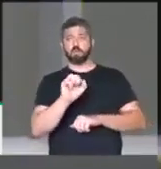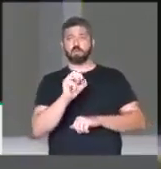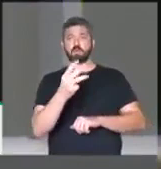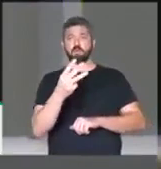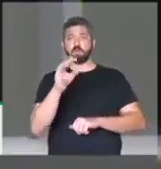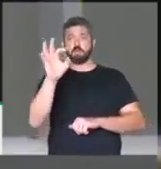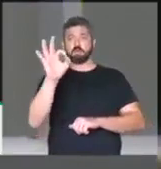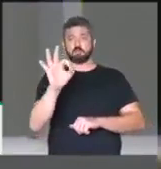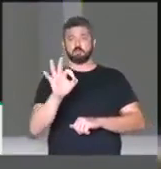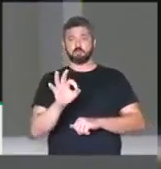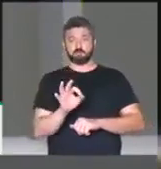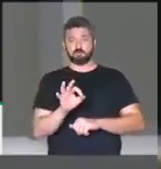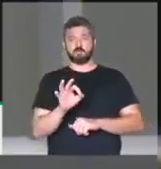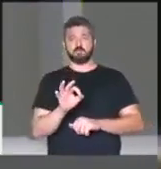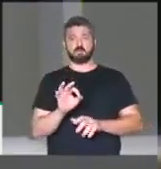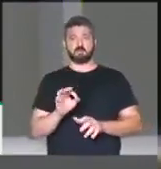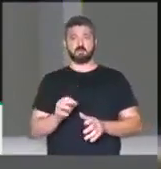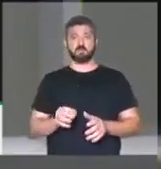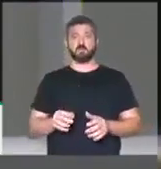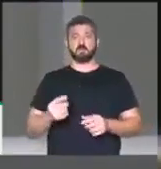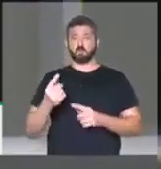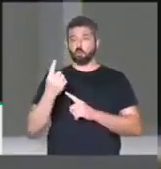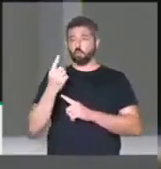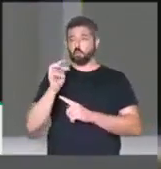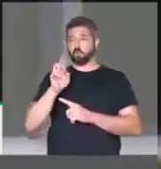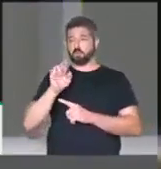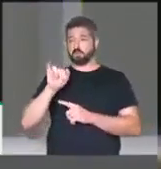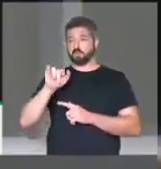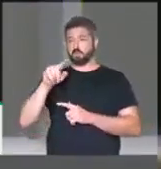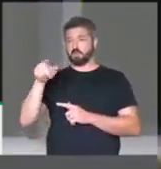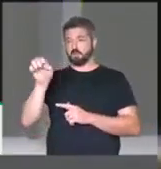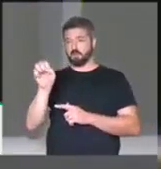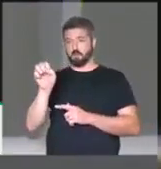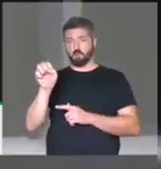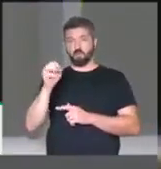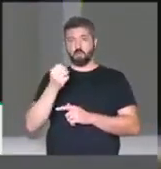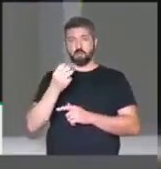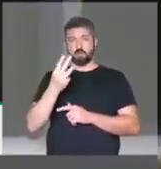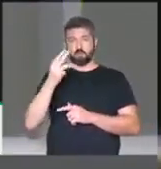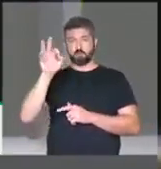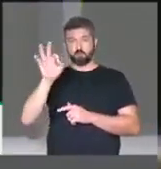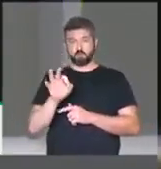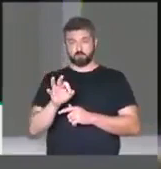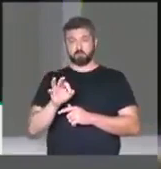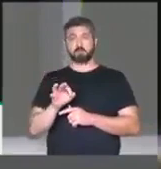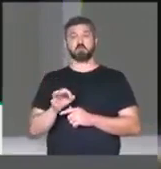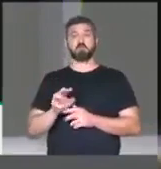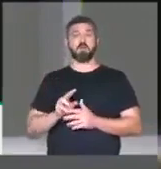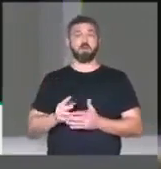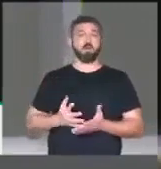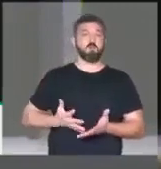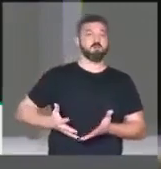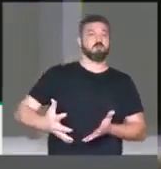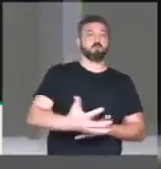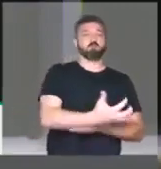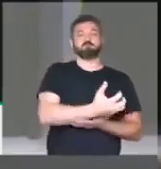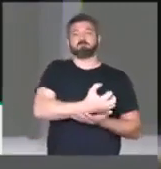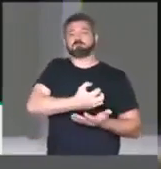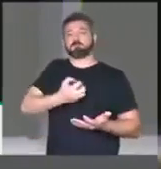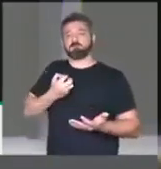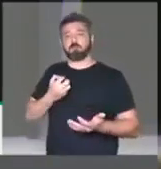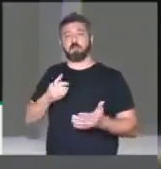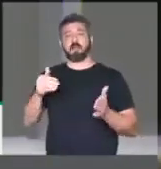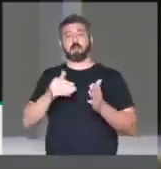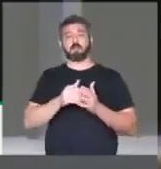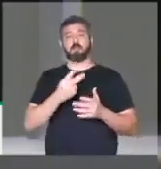% daqueles um trilhão sai de quem ganha até 2